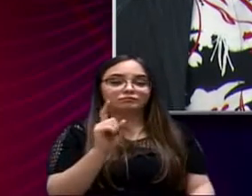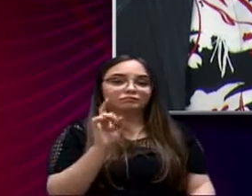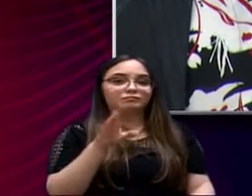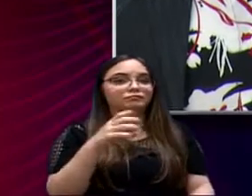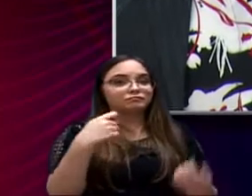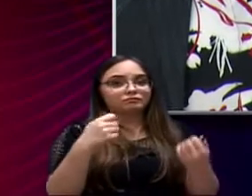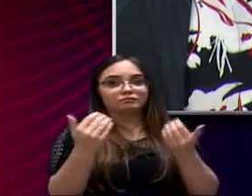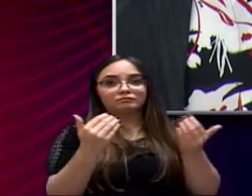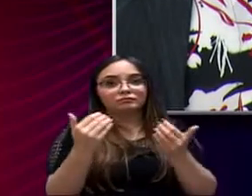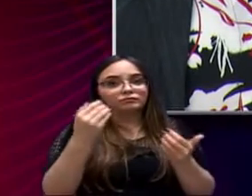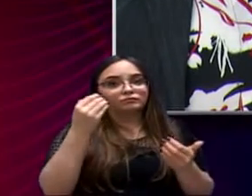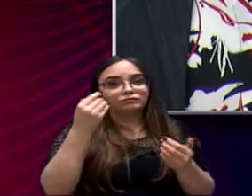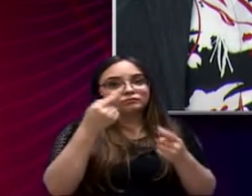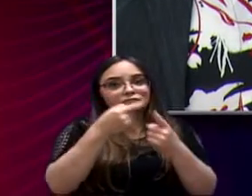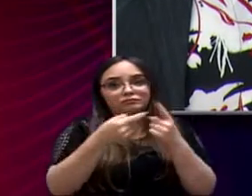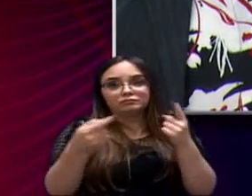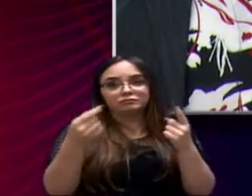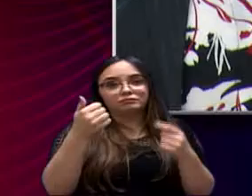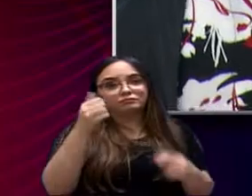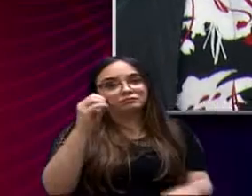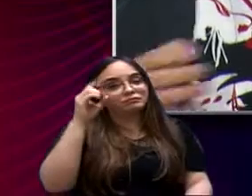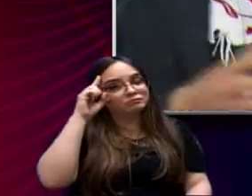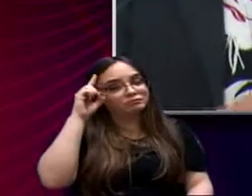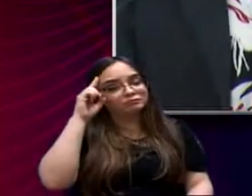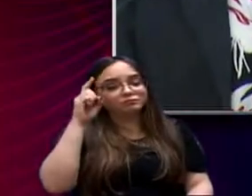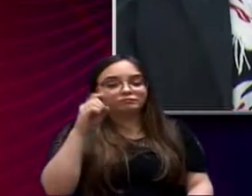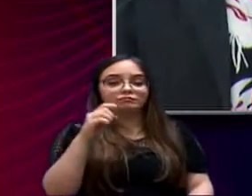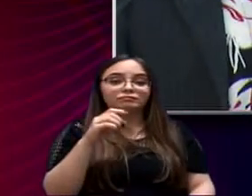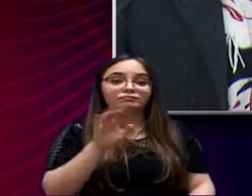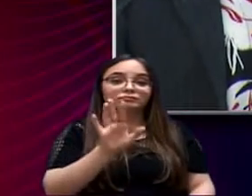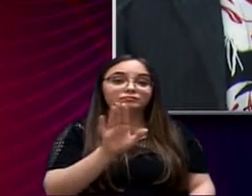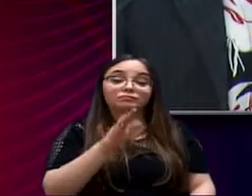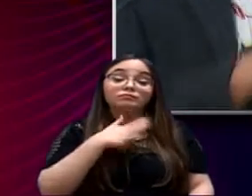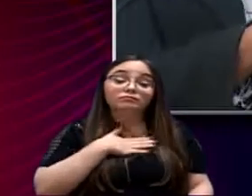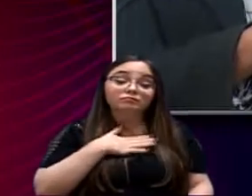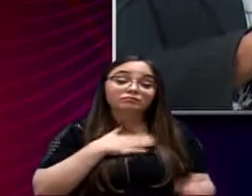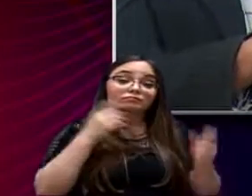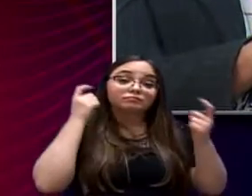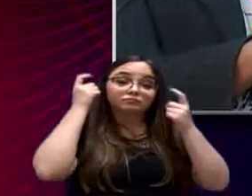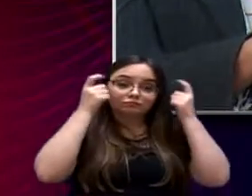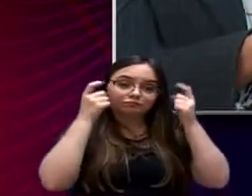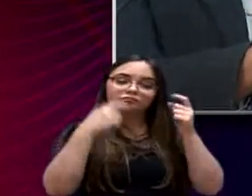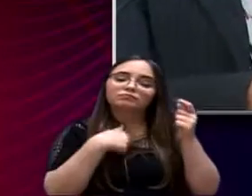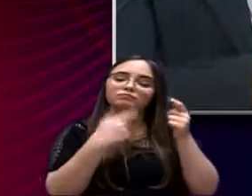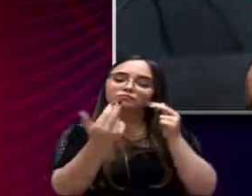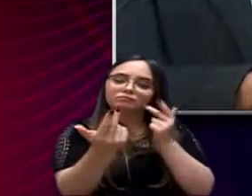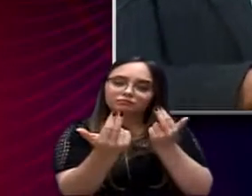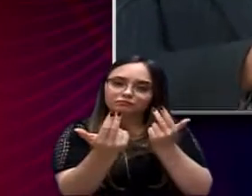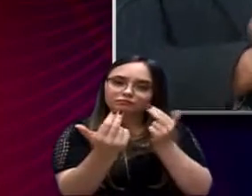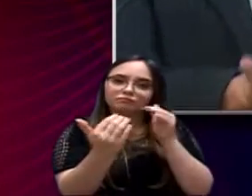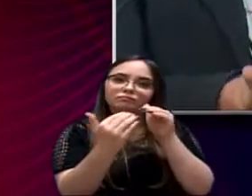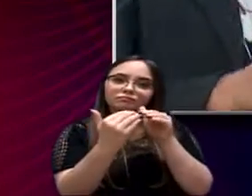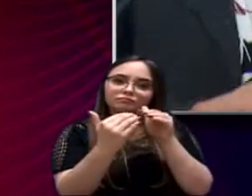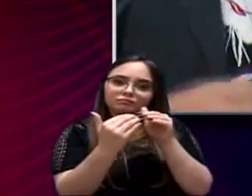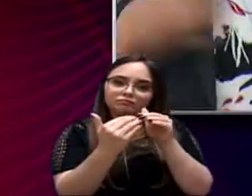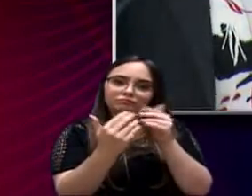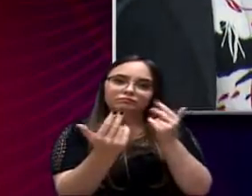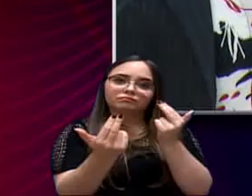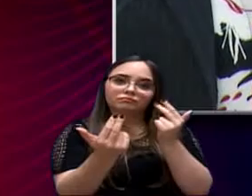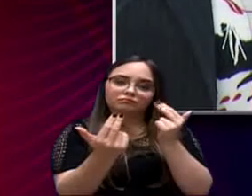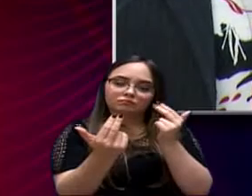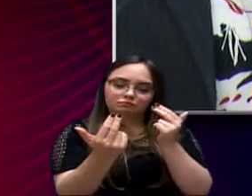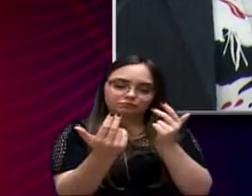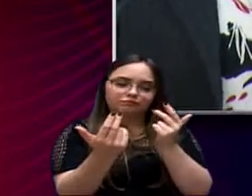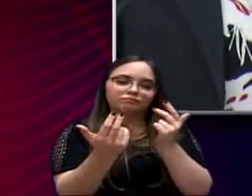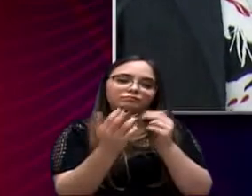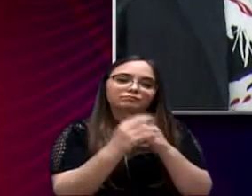essa análise pode ser feita em uma semana, dez dias, Não, mas a minha preocupação, eu concordo com o senhor, eu acho que... para as calendas, não é para ir